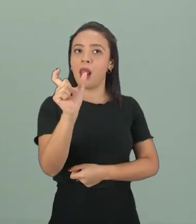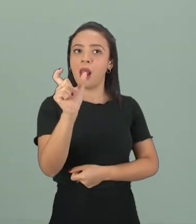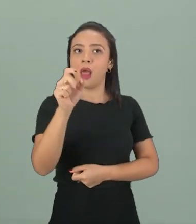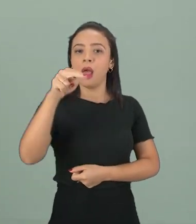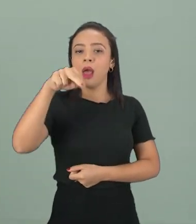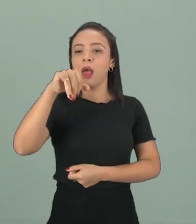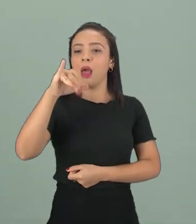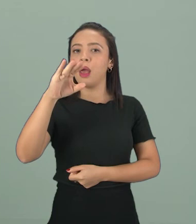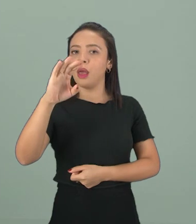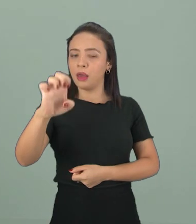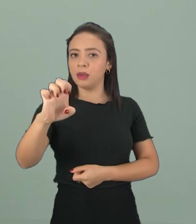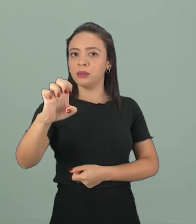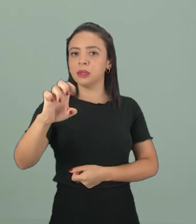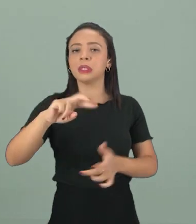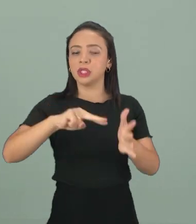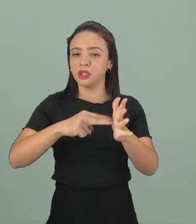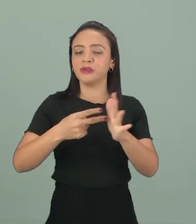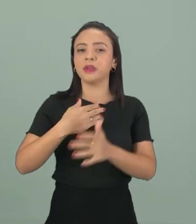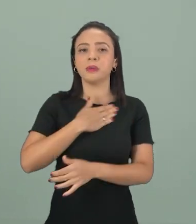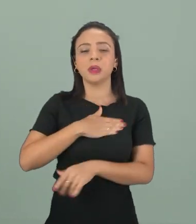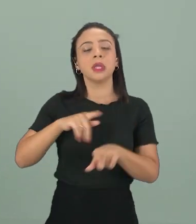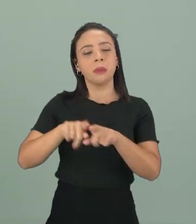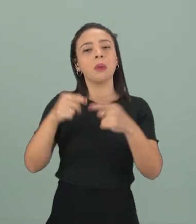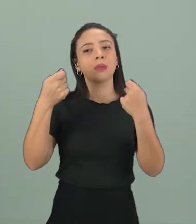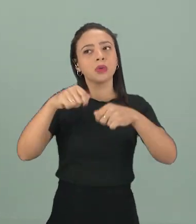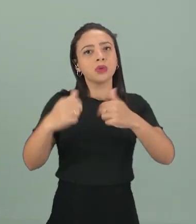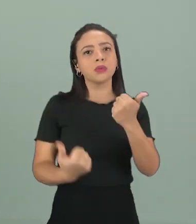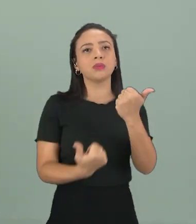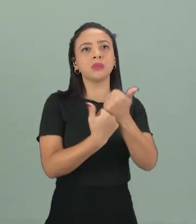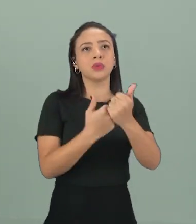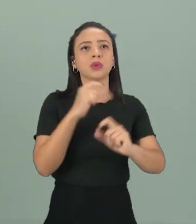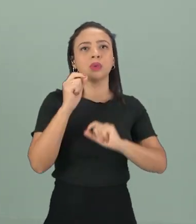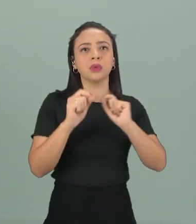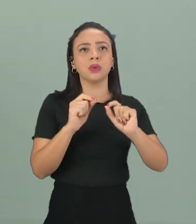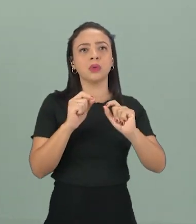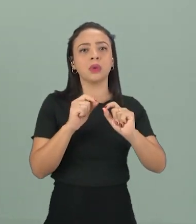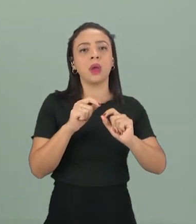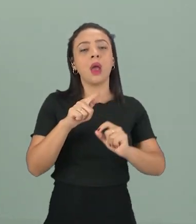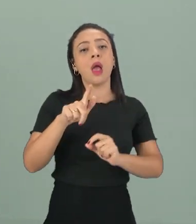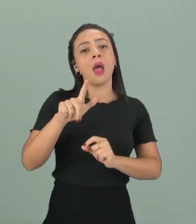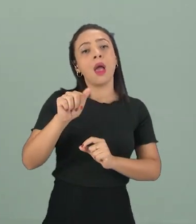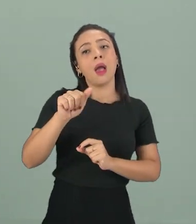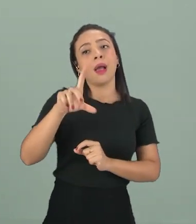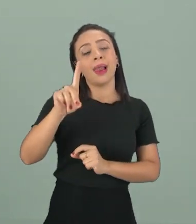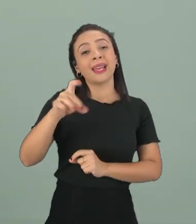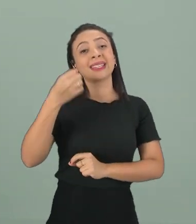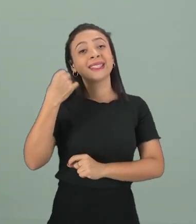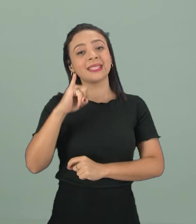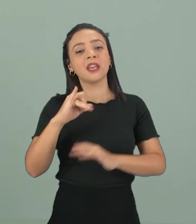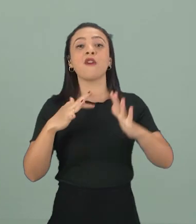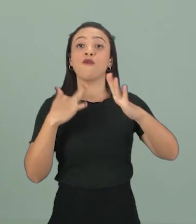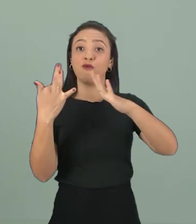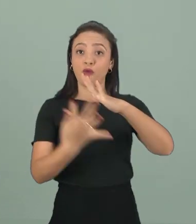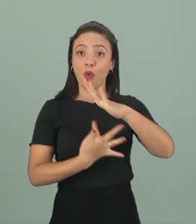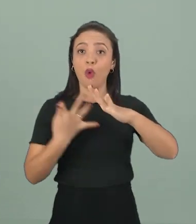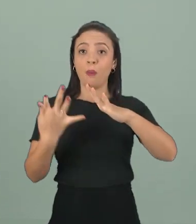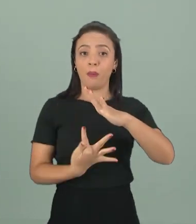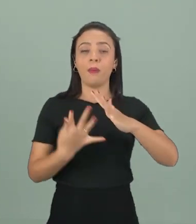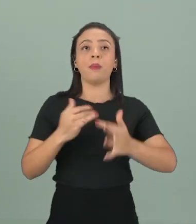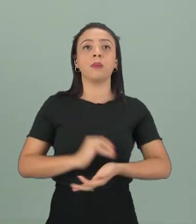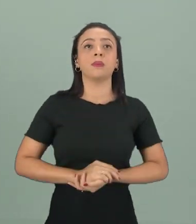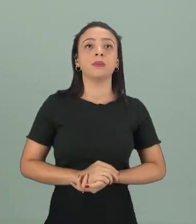nice, que seria o prazer, pode ser substituído também por glad, se for uma situação formal, ok?